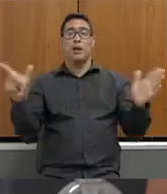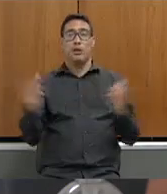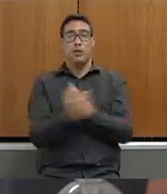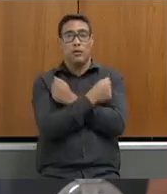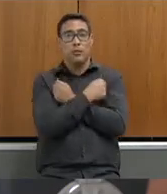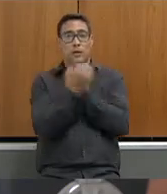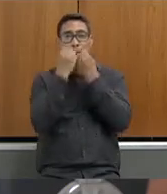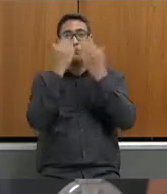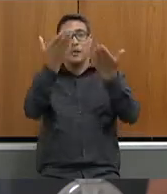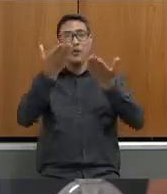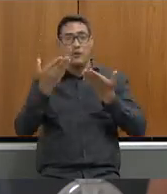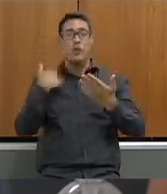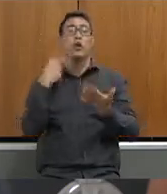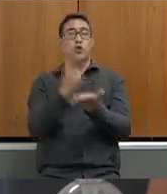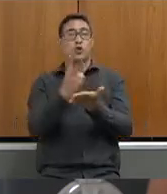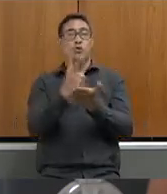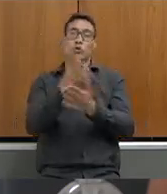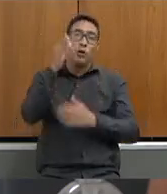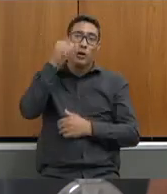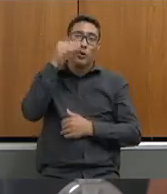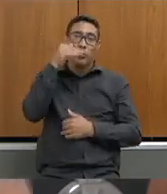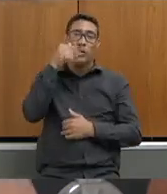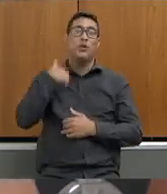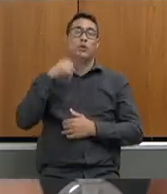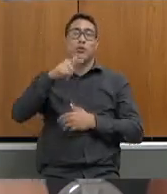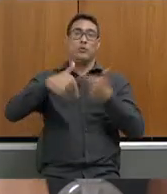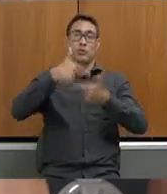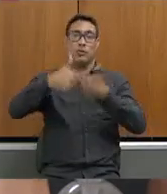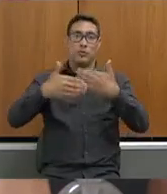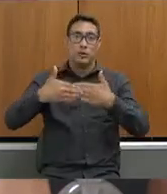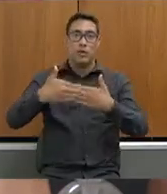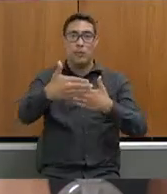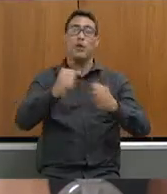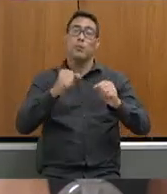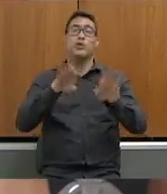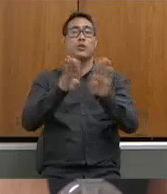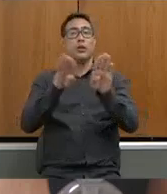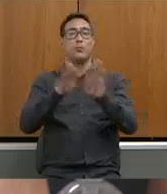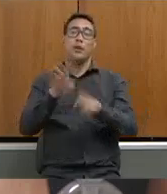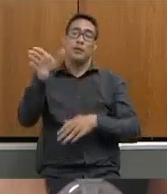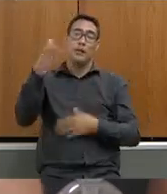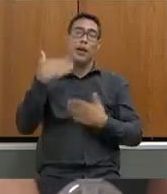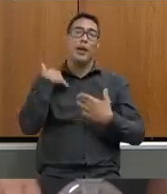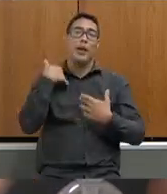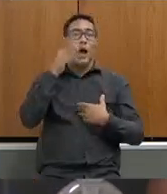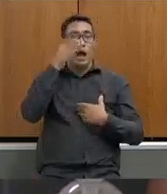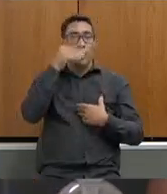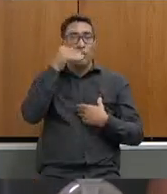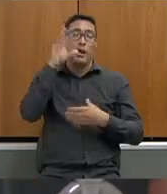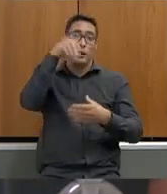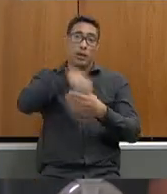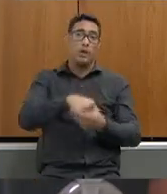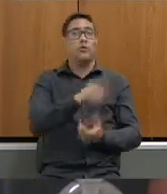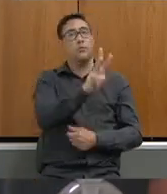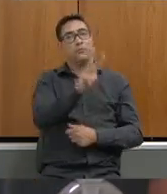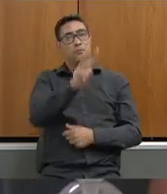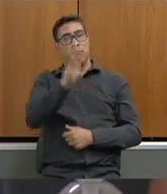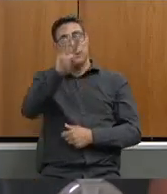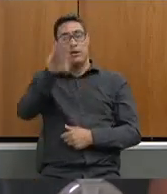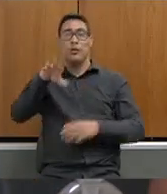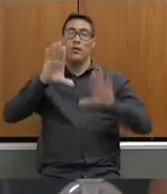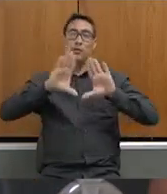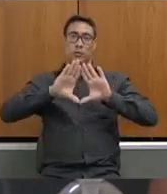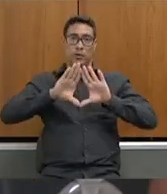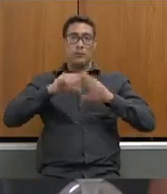sejam bem-vindos e continuem acompanhando os nossos trabalhos que podem também ser acompanhados no portal da Assembleia Legislativa vocês podem ver de novo essa audiência